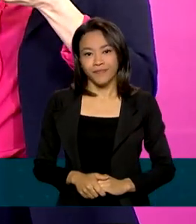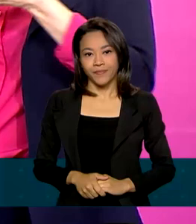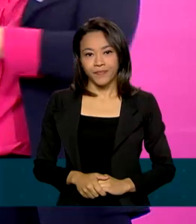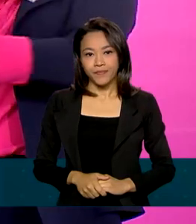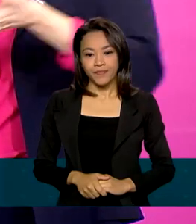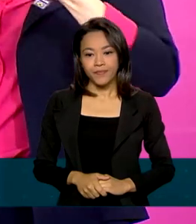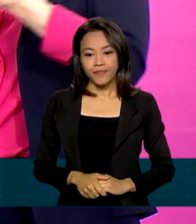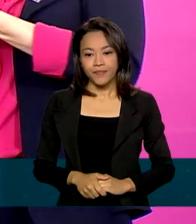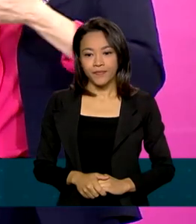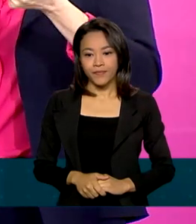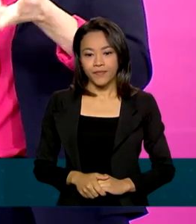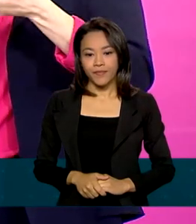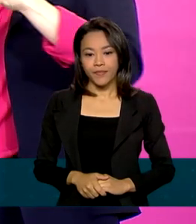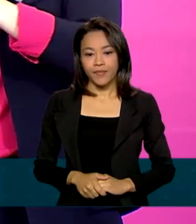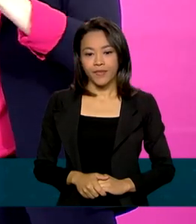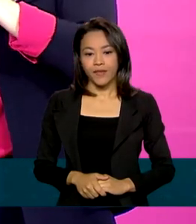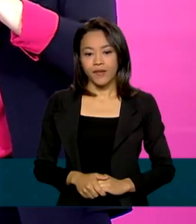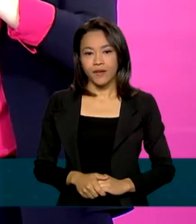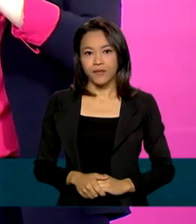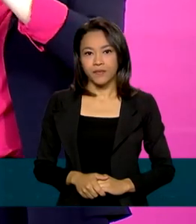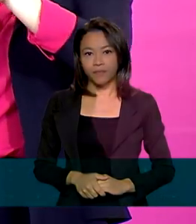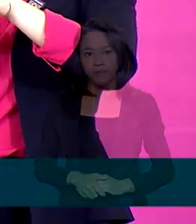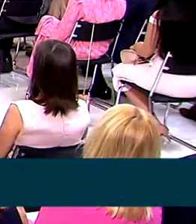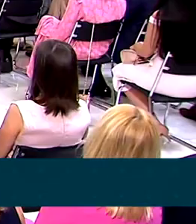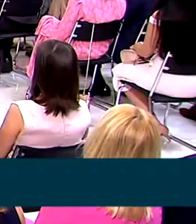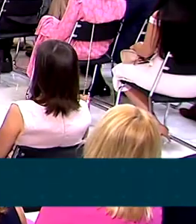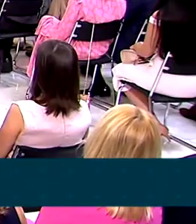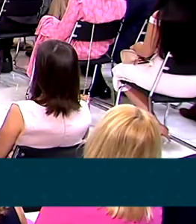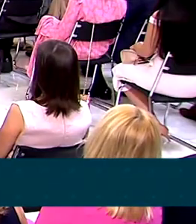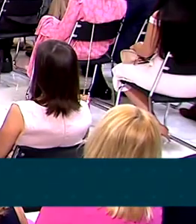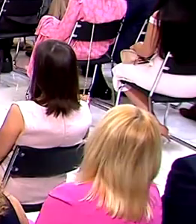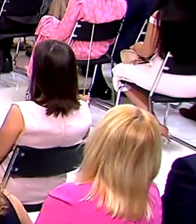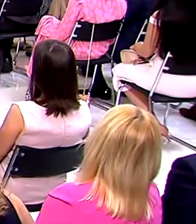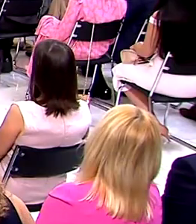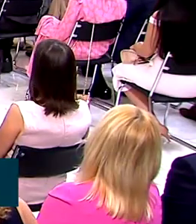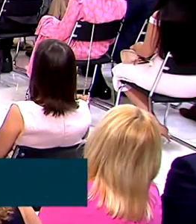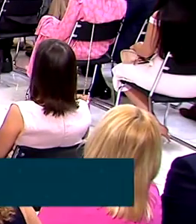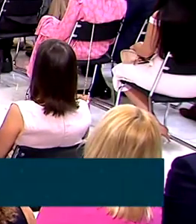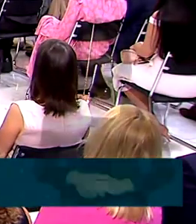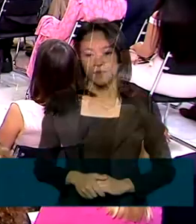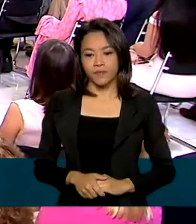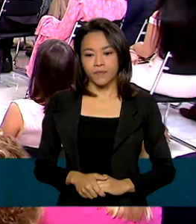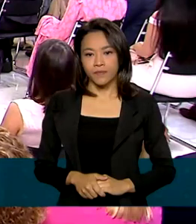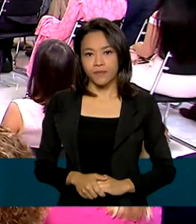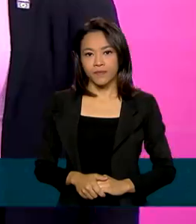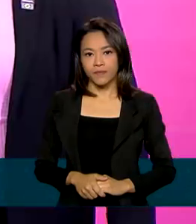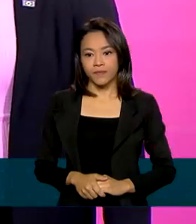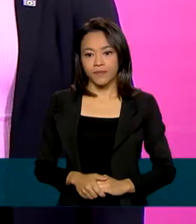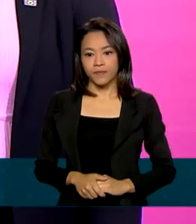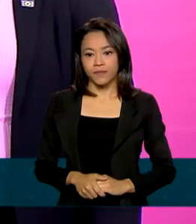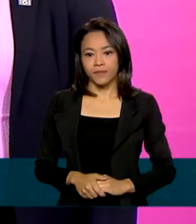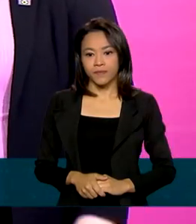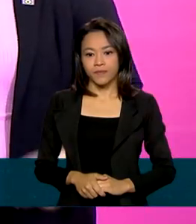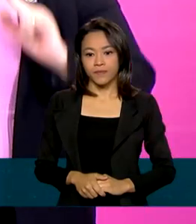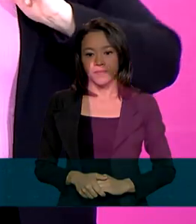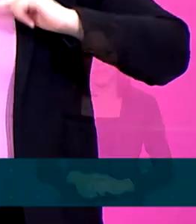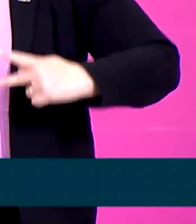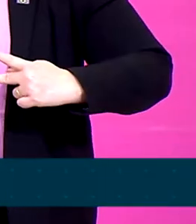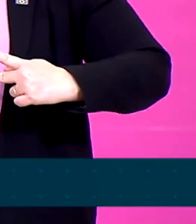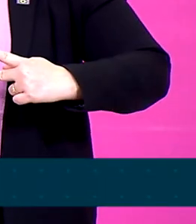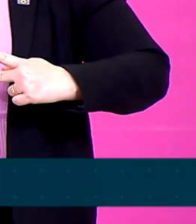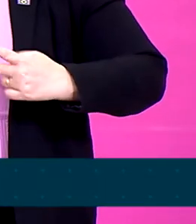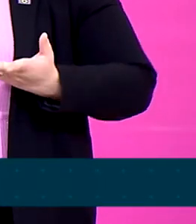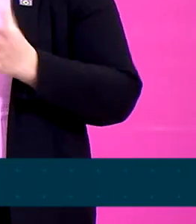independência financeira de Missa Damares. A gente quer trazer agora essa pauta para o centro do poder. Eu reconheço que a